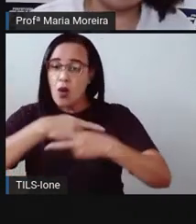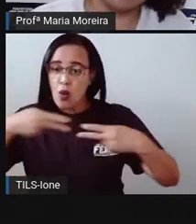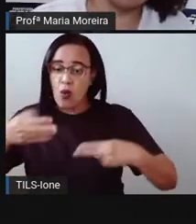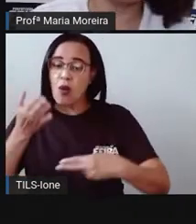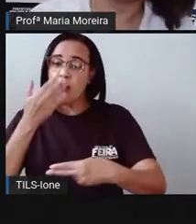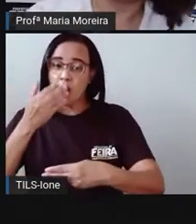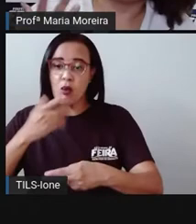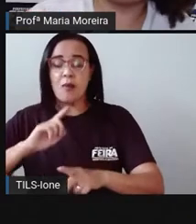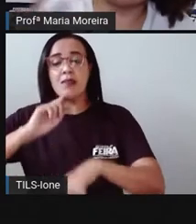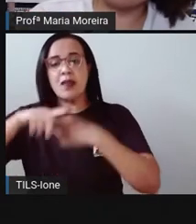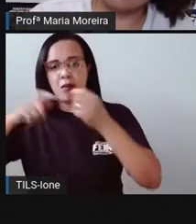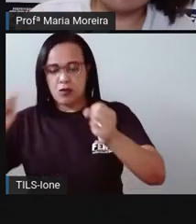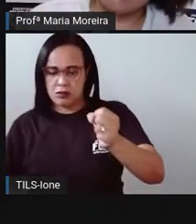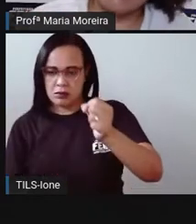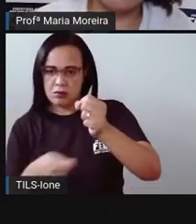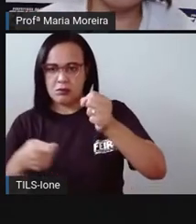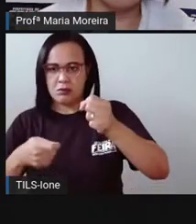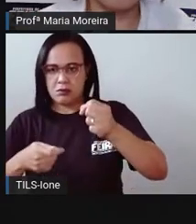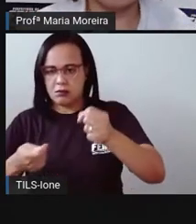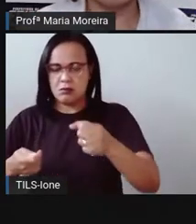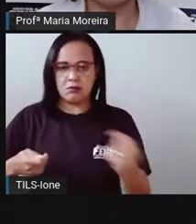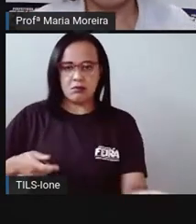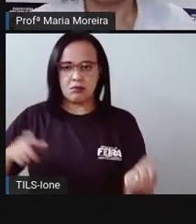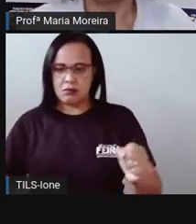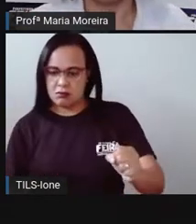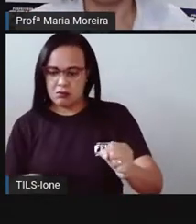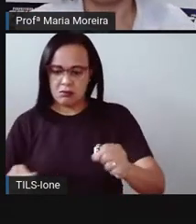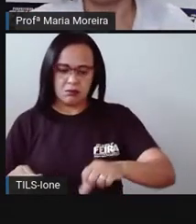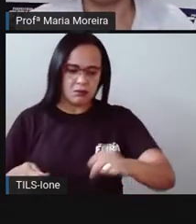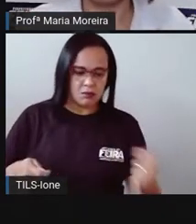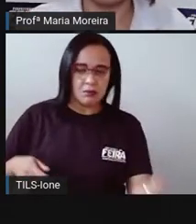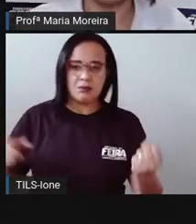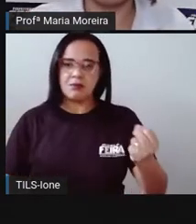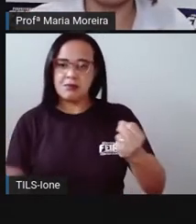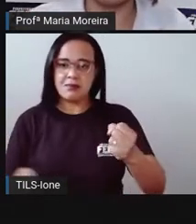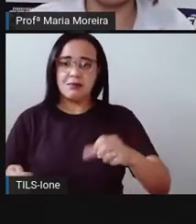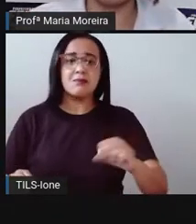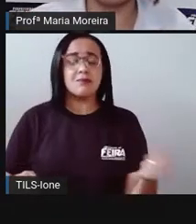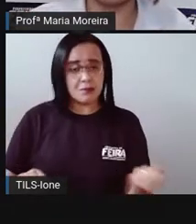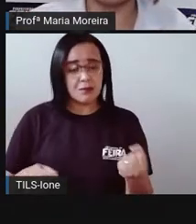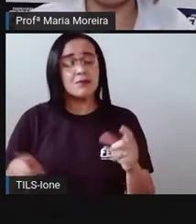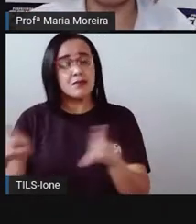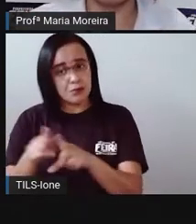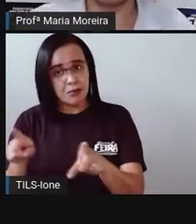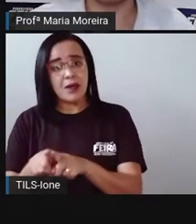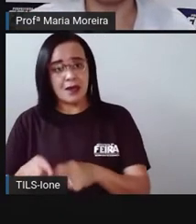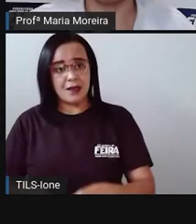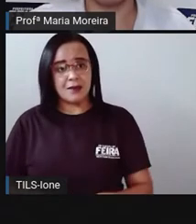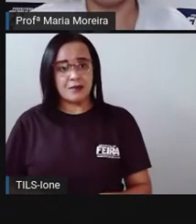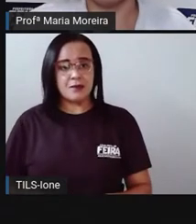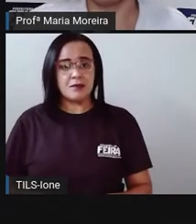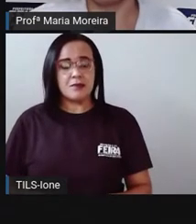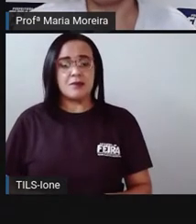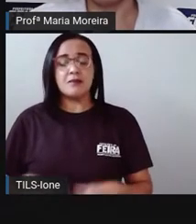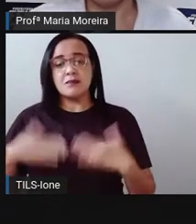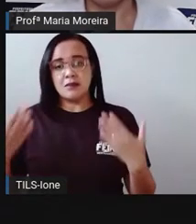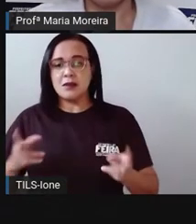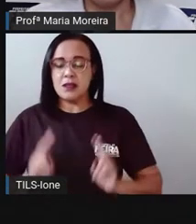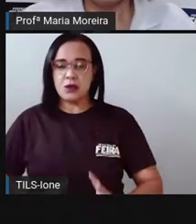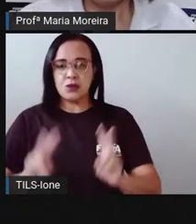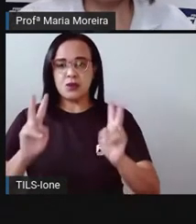momento exato dessas estações do ano e os momentos propícios para determinadas coisas, né? Mas vamos continuar aqui.